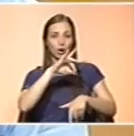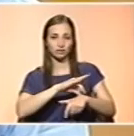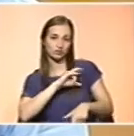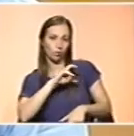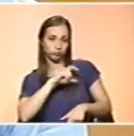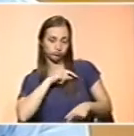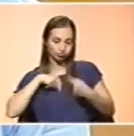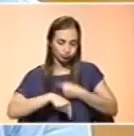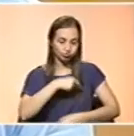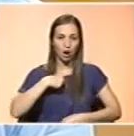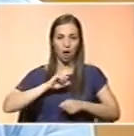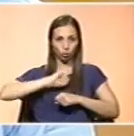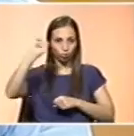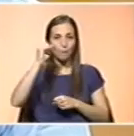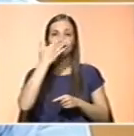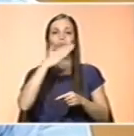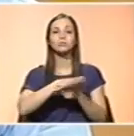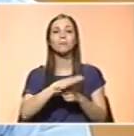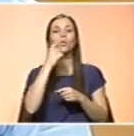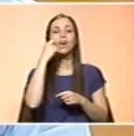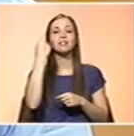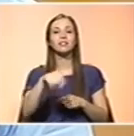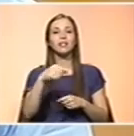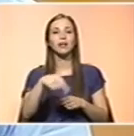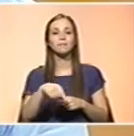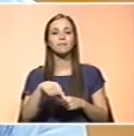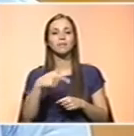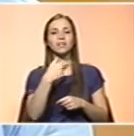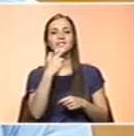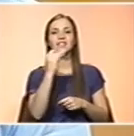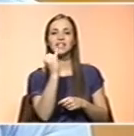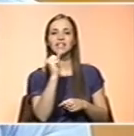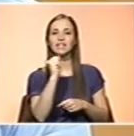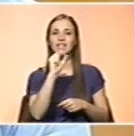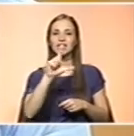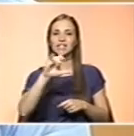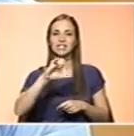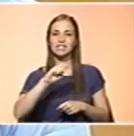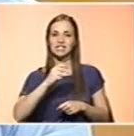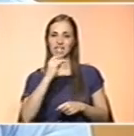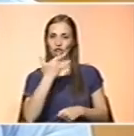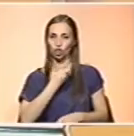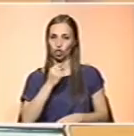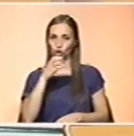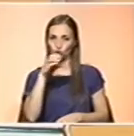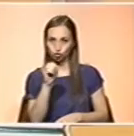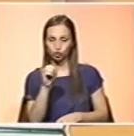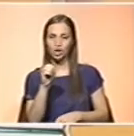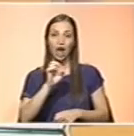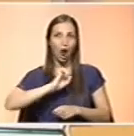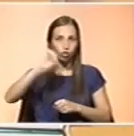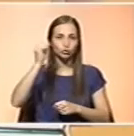aumentado, nomeadamente quem tem triglicéridos elevados, por exemplo. gordura no sangue? Exatamente.